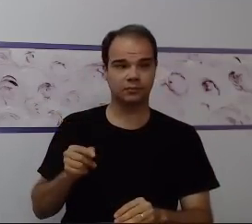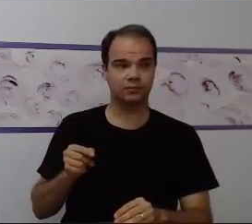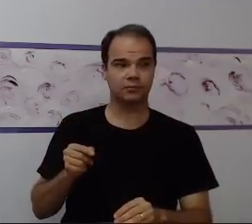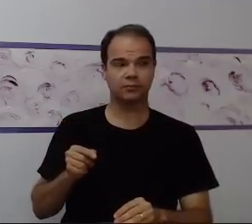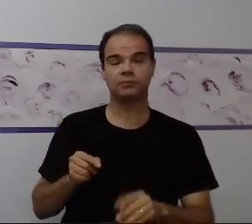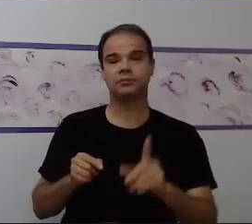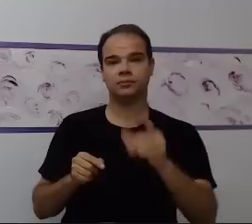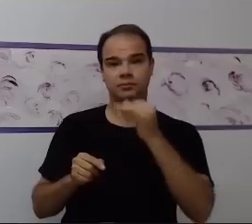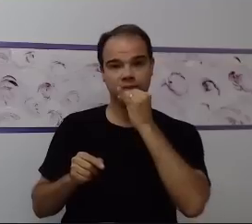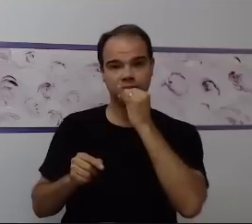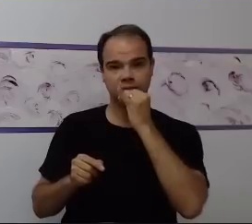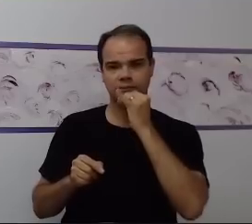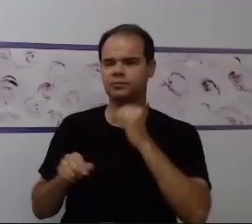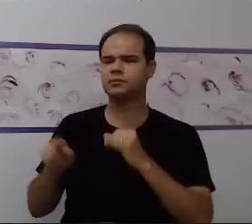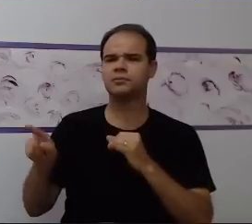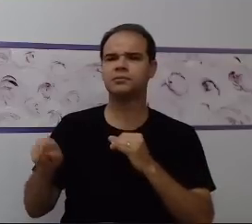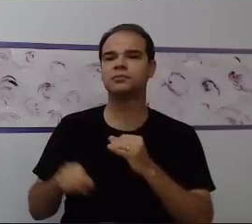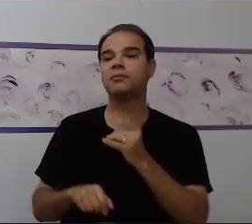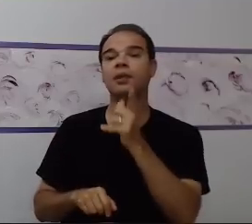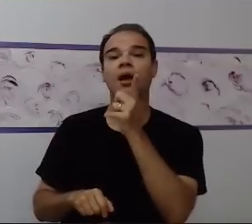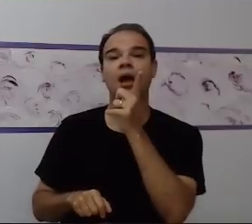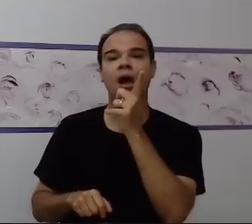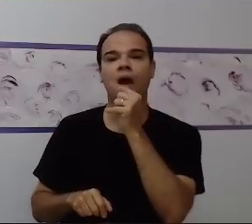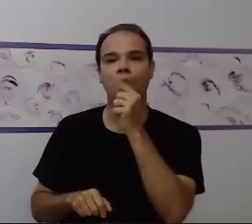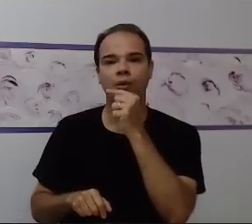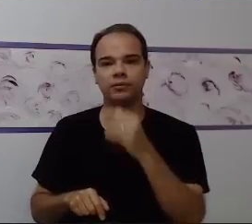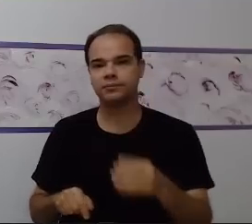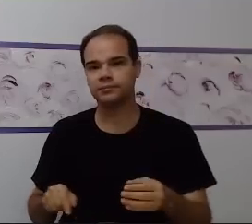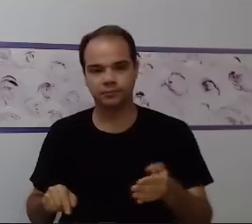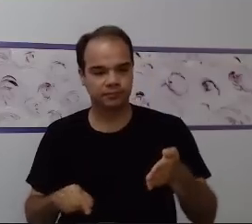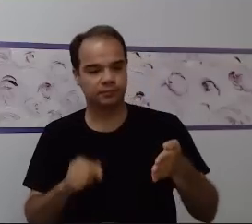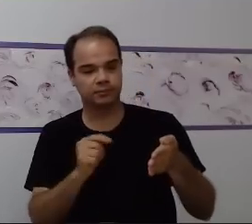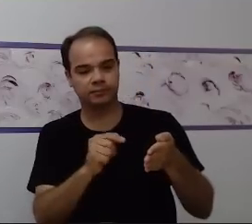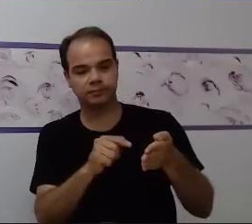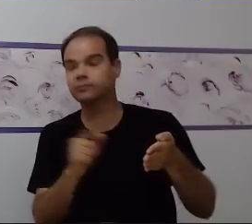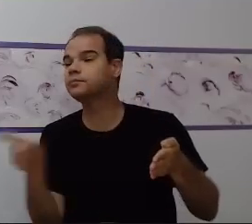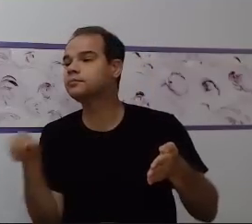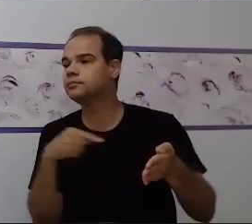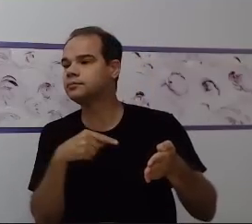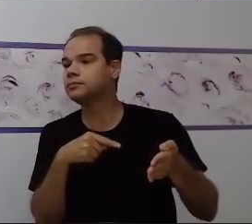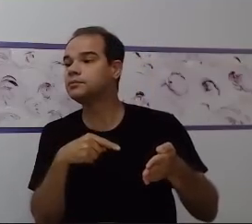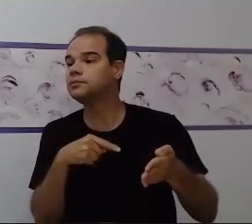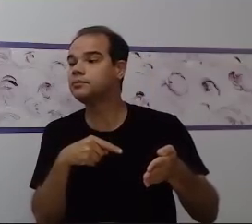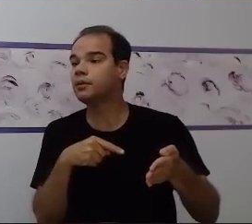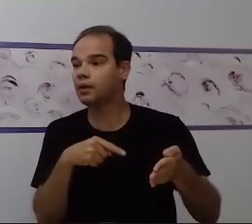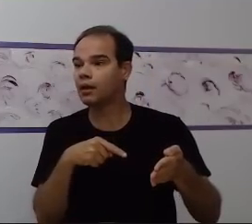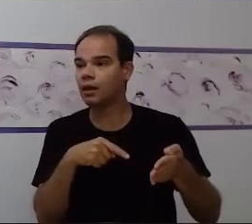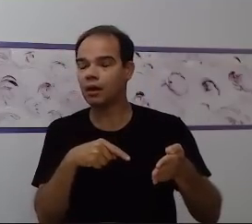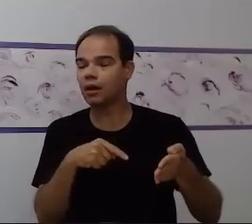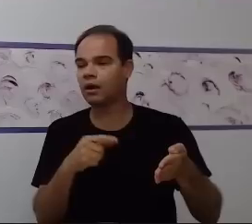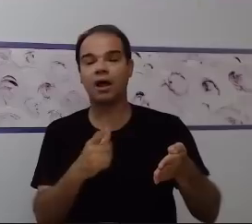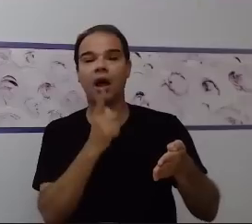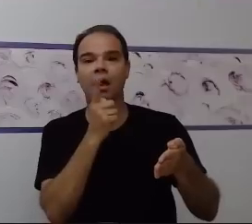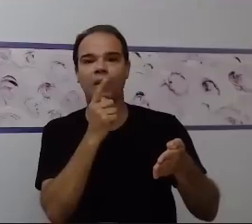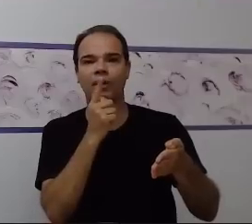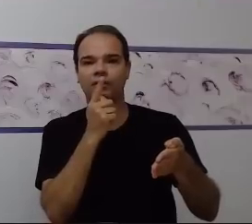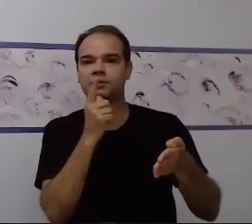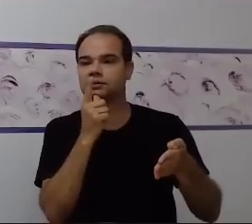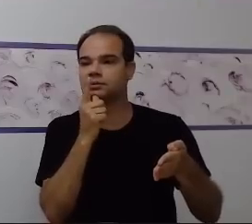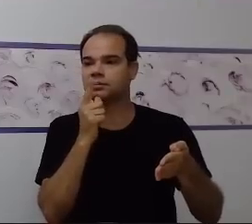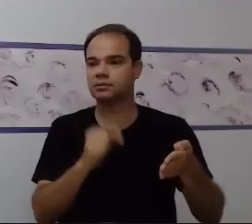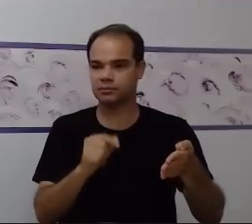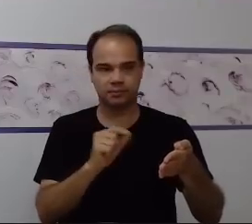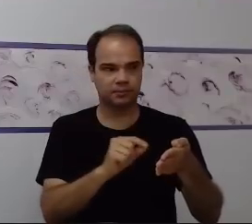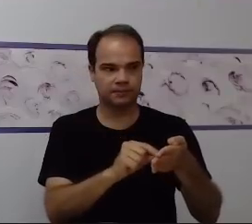aquela atitude. É água para que ela entenda e compreenda o que você está querendo dizer. É água. Sim, é água. Água, água. Legal.